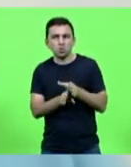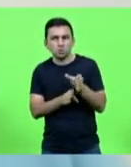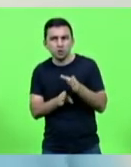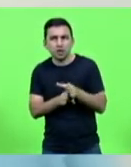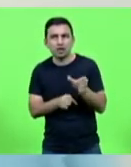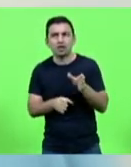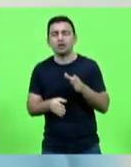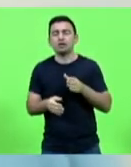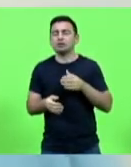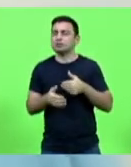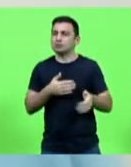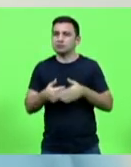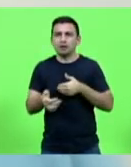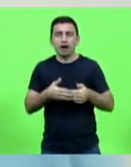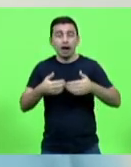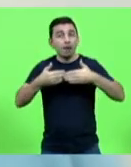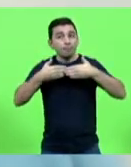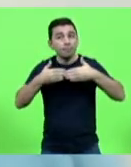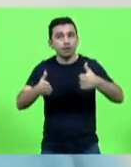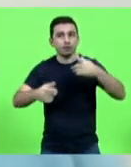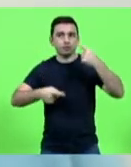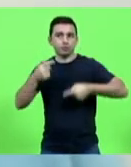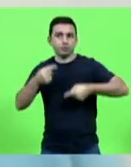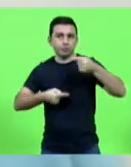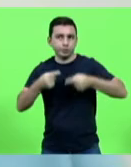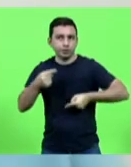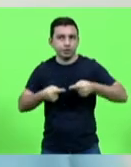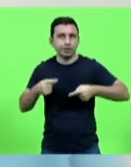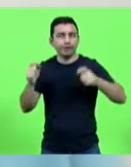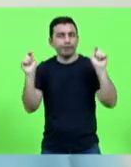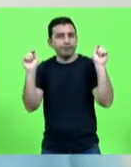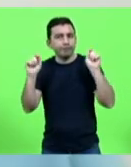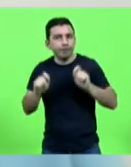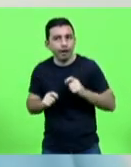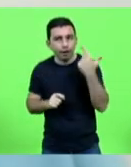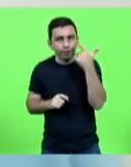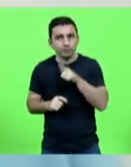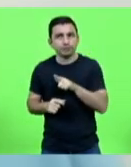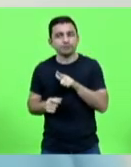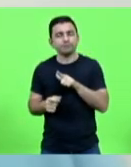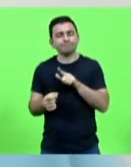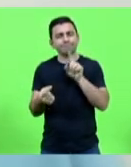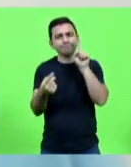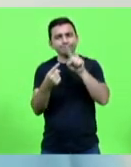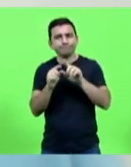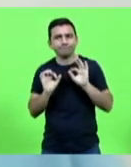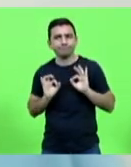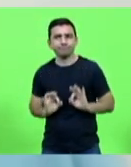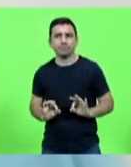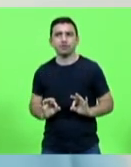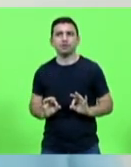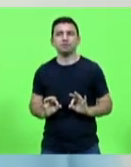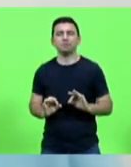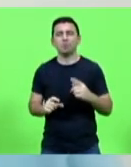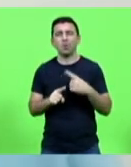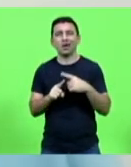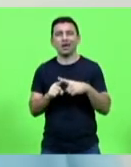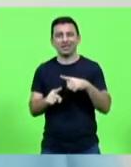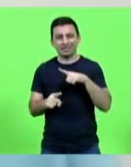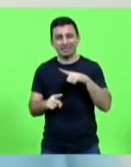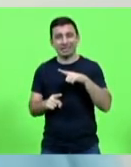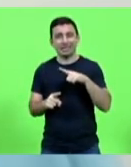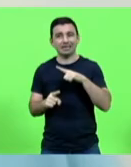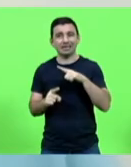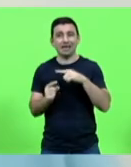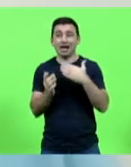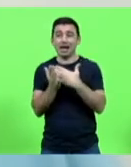precisa abrir essa discussão para que, de fato, a gente acerte o máximo possível, já que é um volume de recursos razoável.